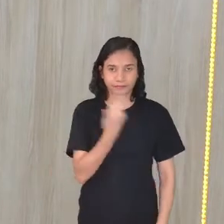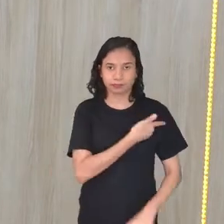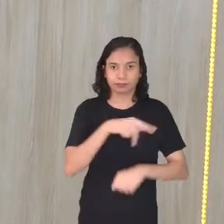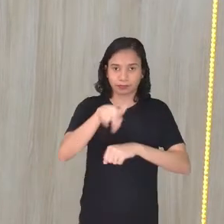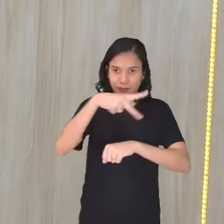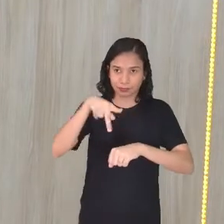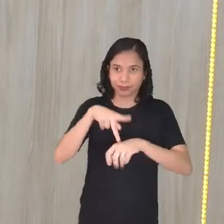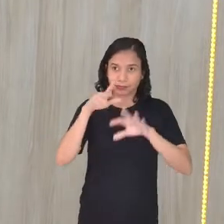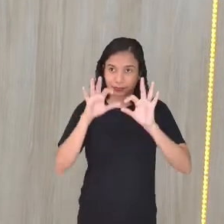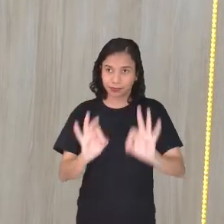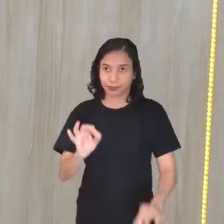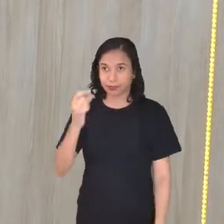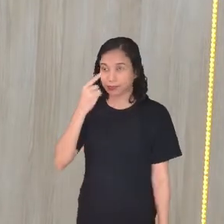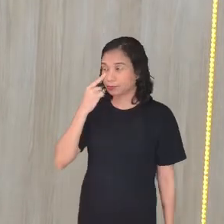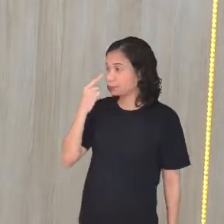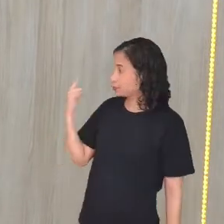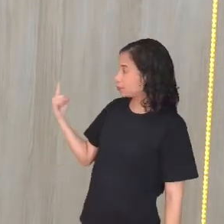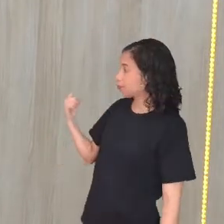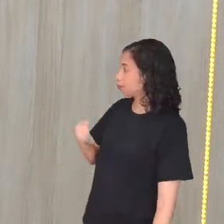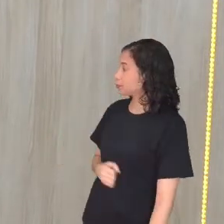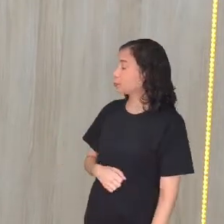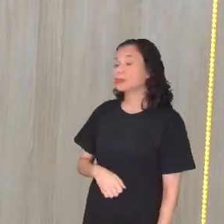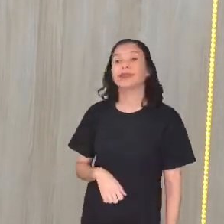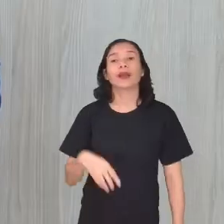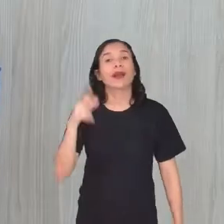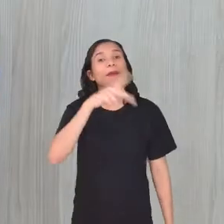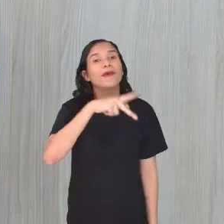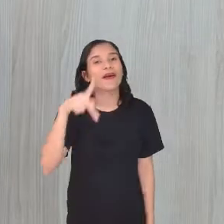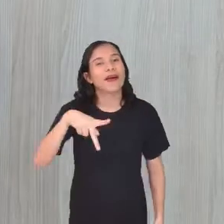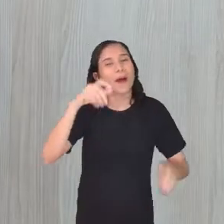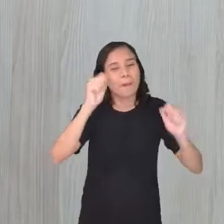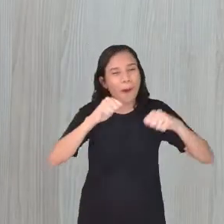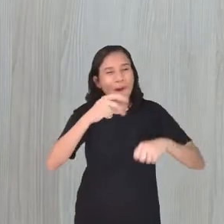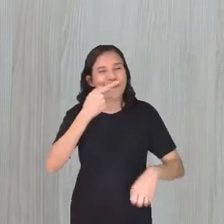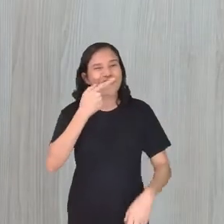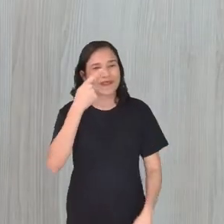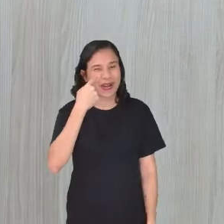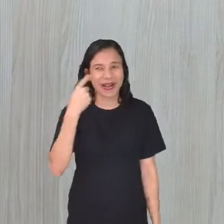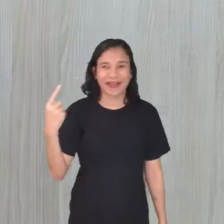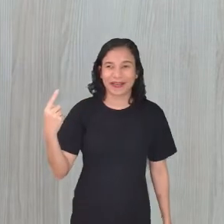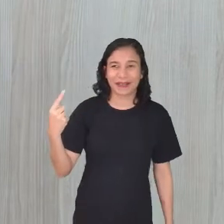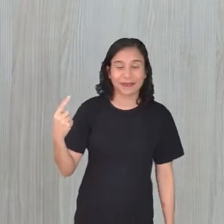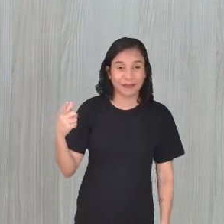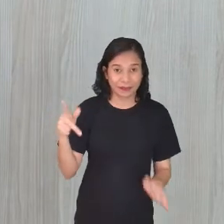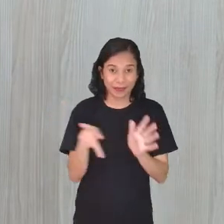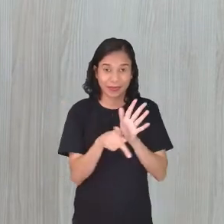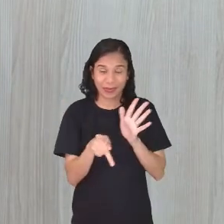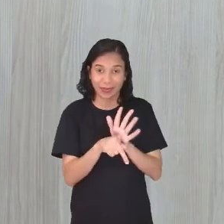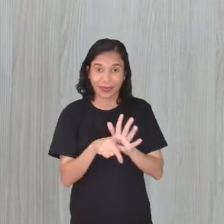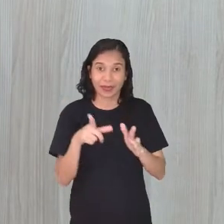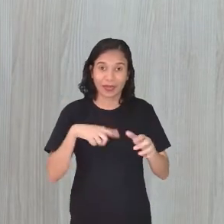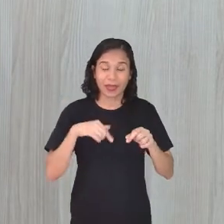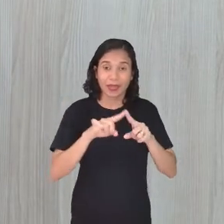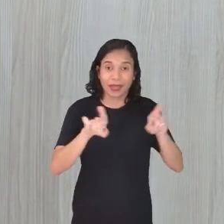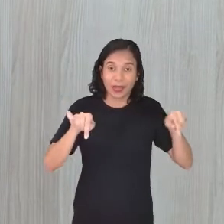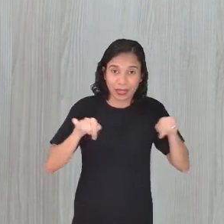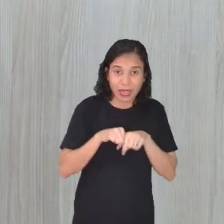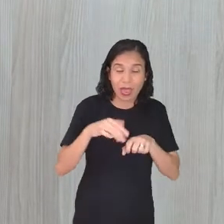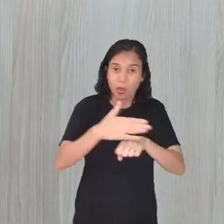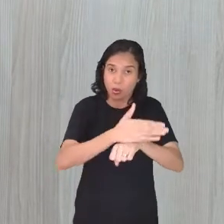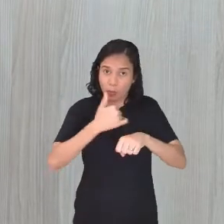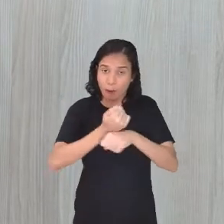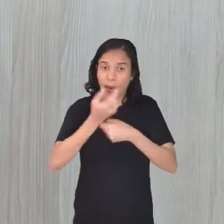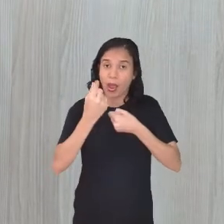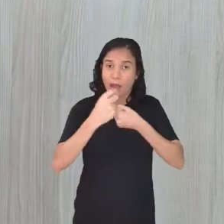Certo? Então, Professora Vanessa, posso falar um pouquinho do... favor. O Pátio do Terço, né, gente? Que é tão